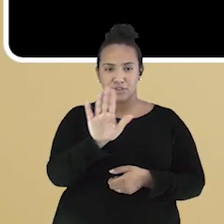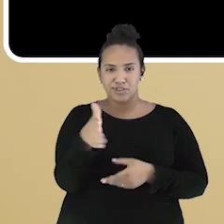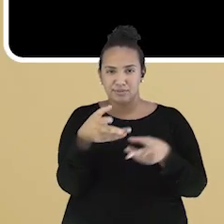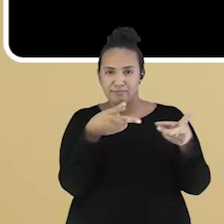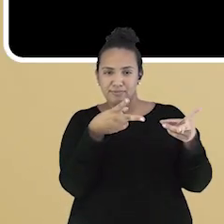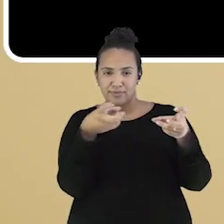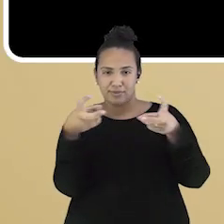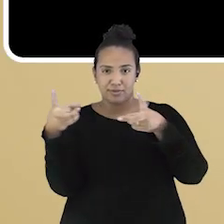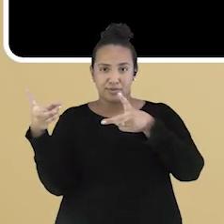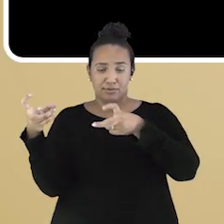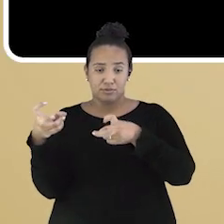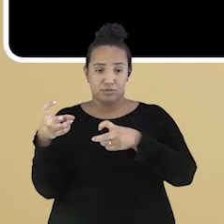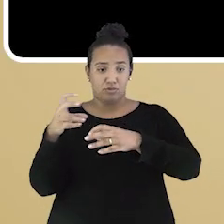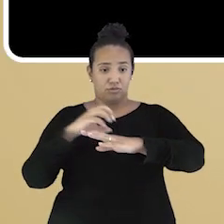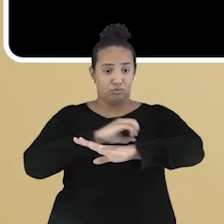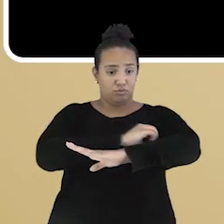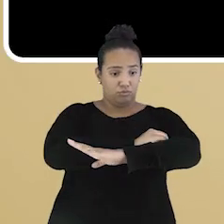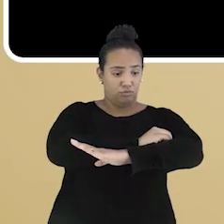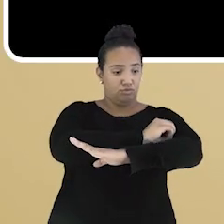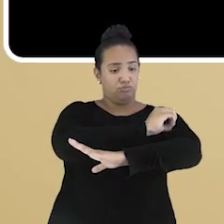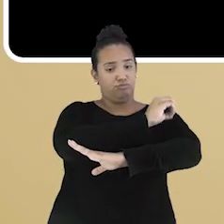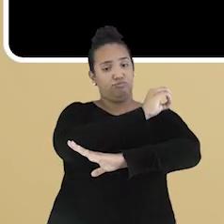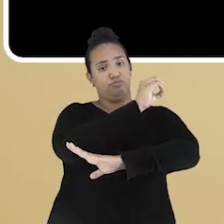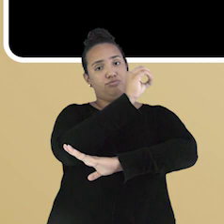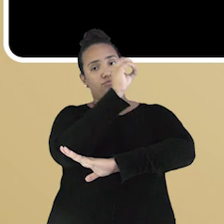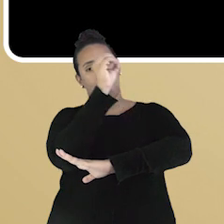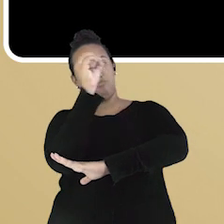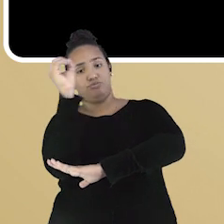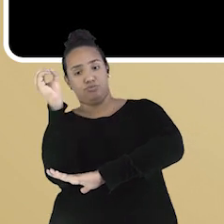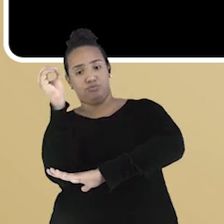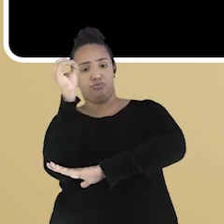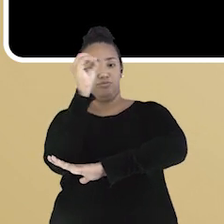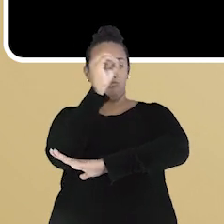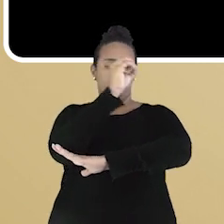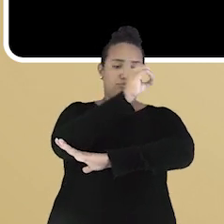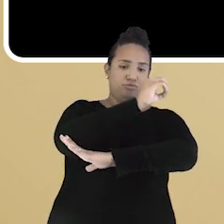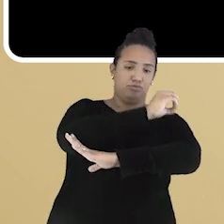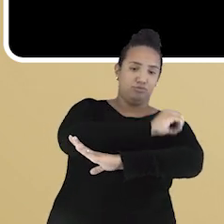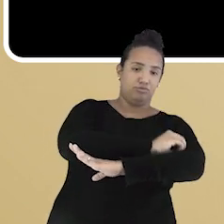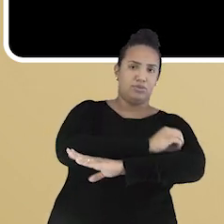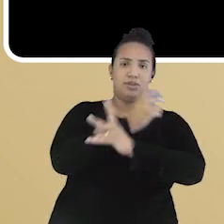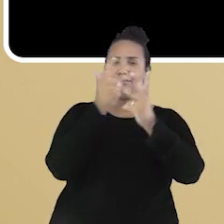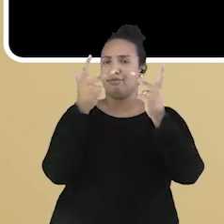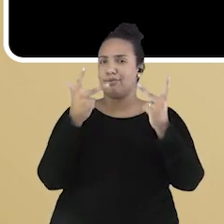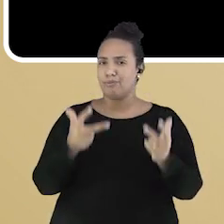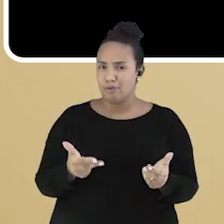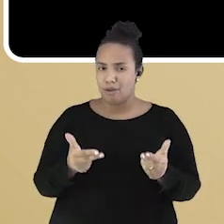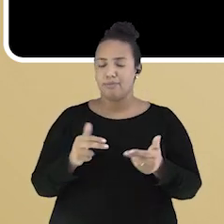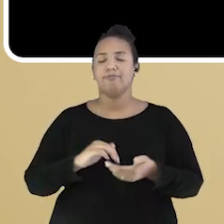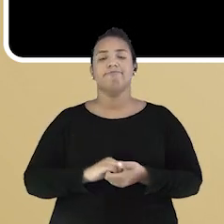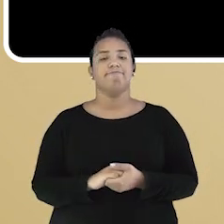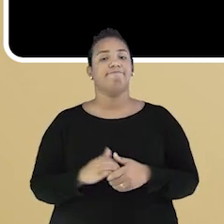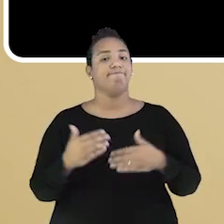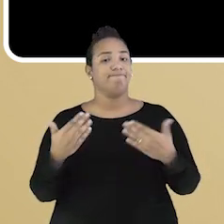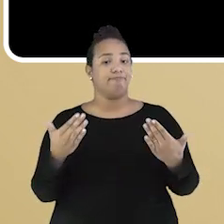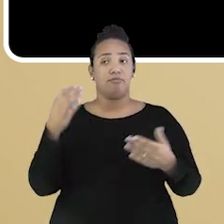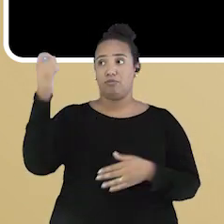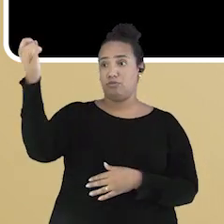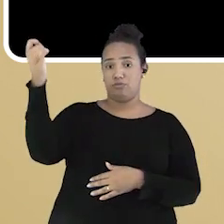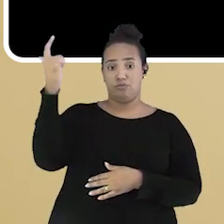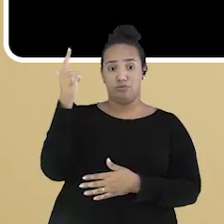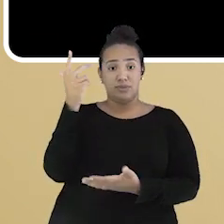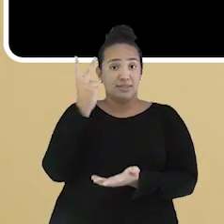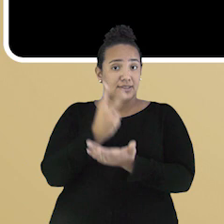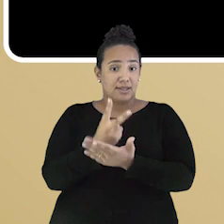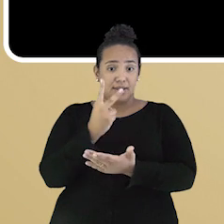observar que o sol nasce sempre no mesmo lugar e se põe sempre no mesmo lugar? O sol sempre